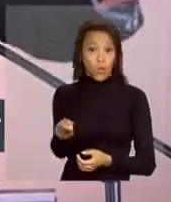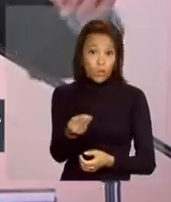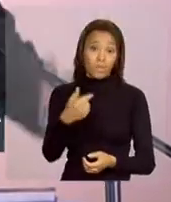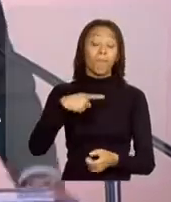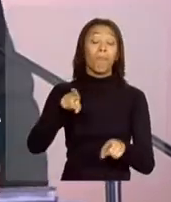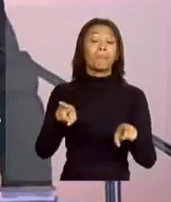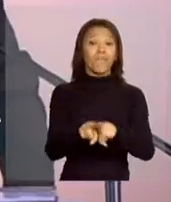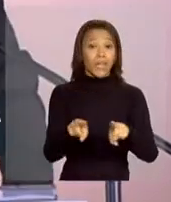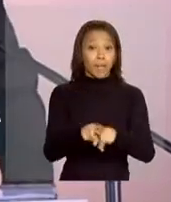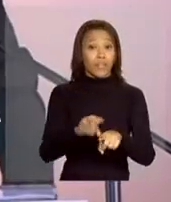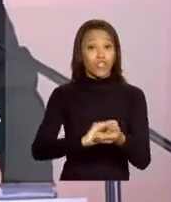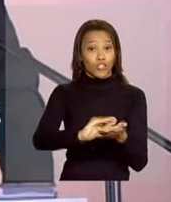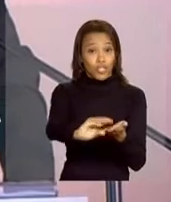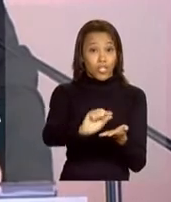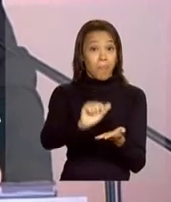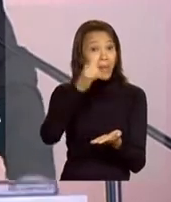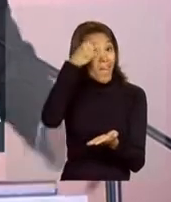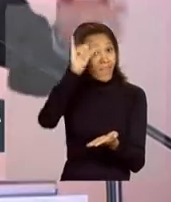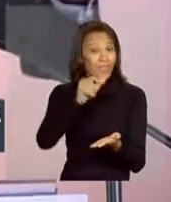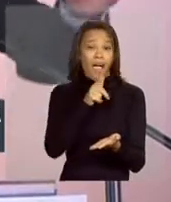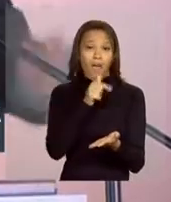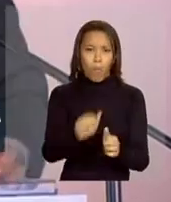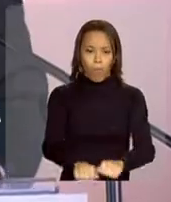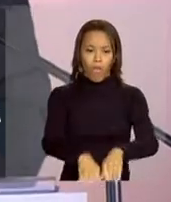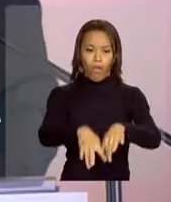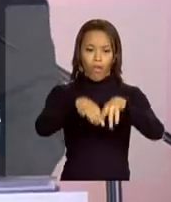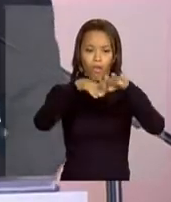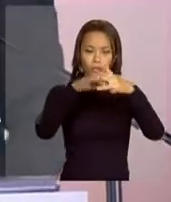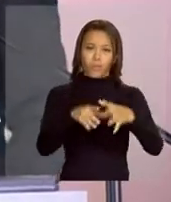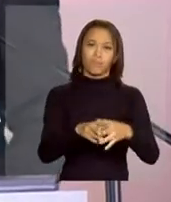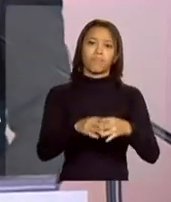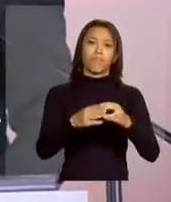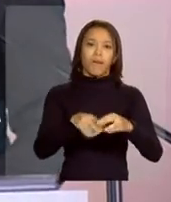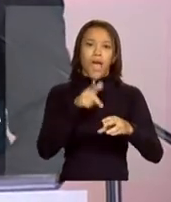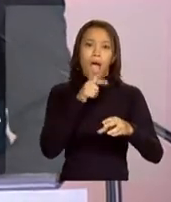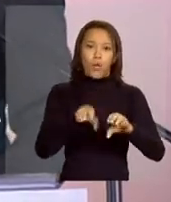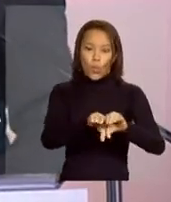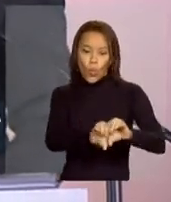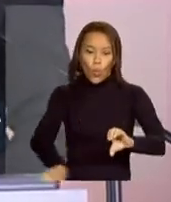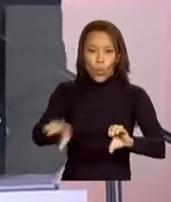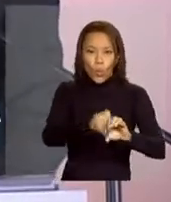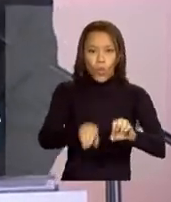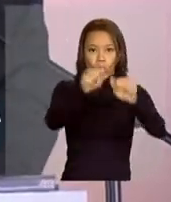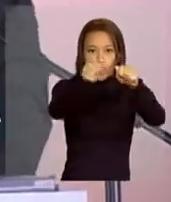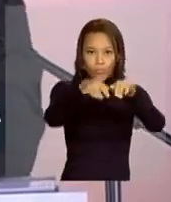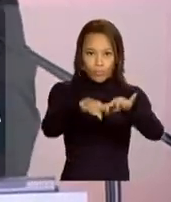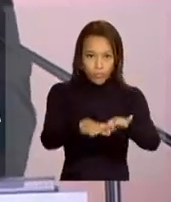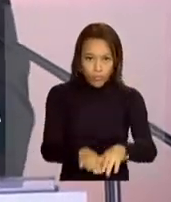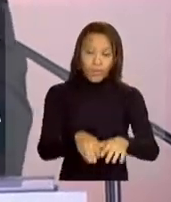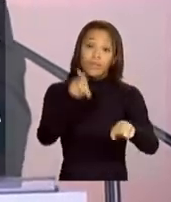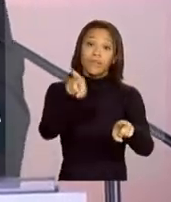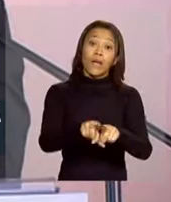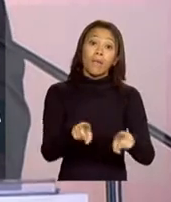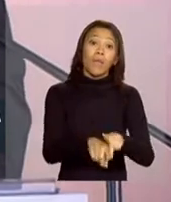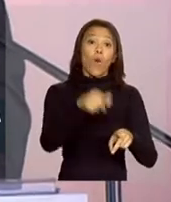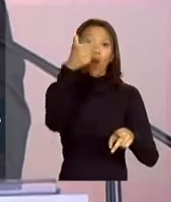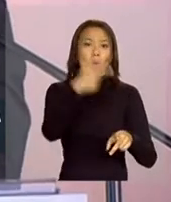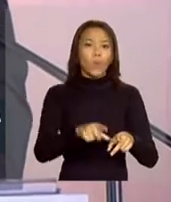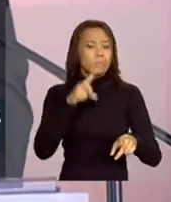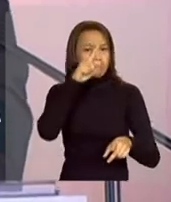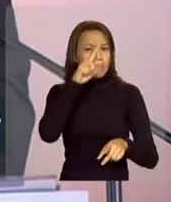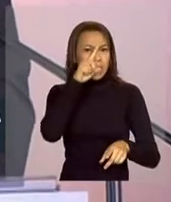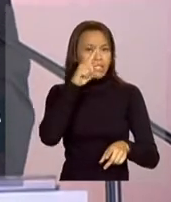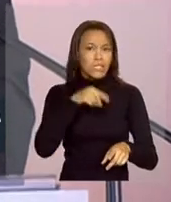evitar o alagamento através de obras de drenagem. E 13 encostas, 13 áreas de